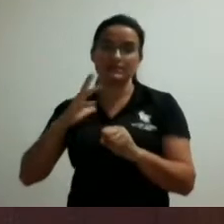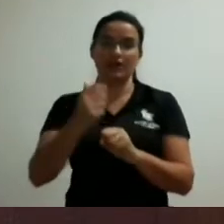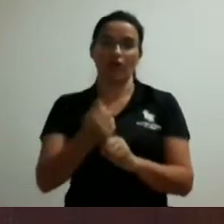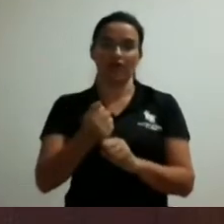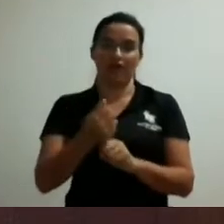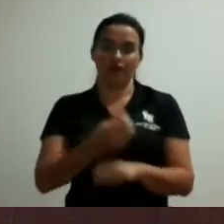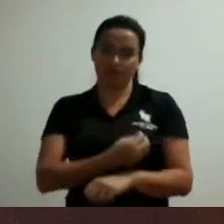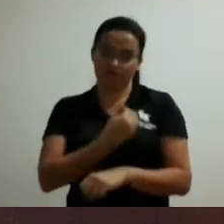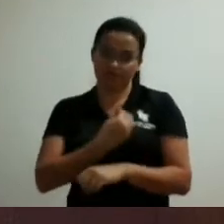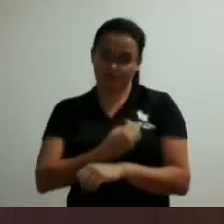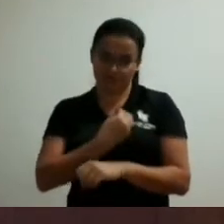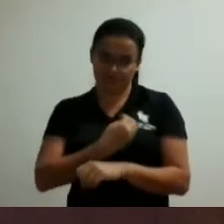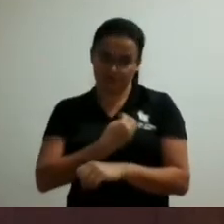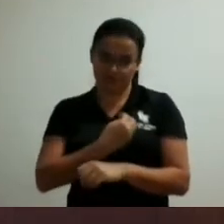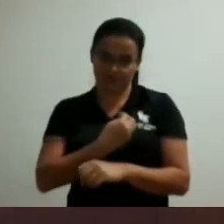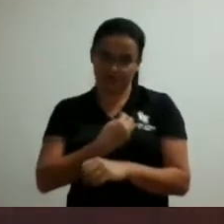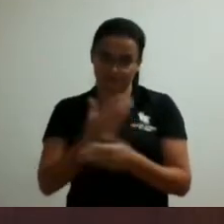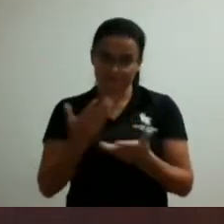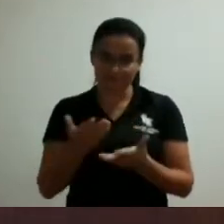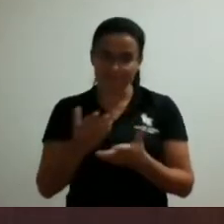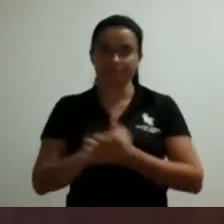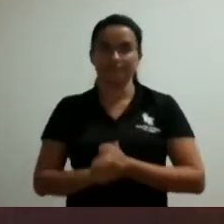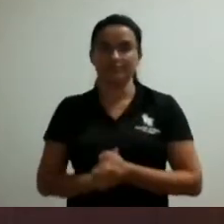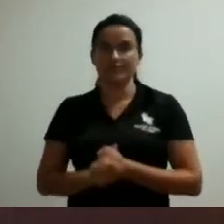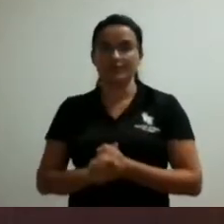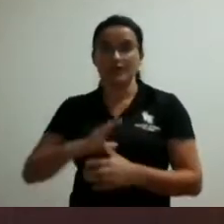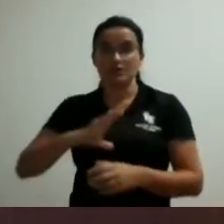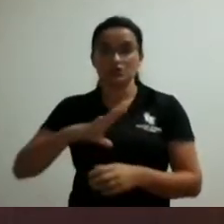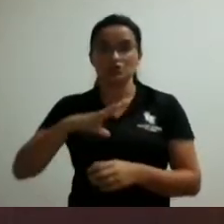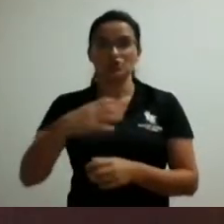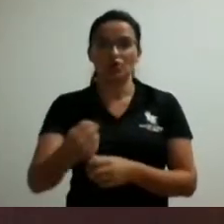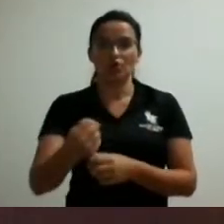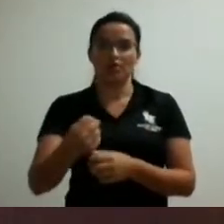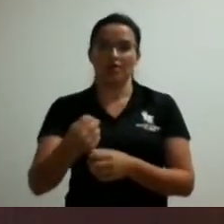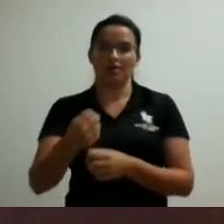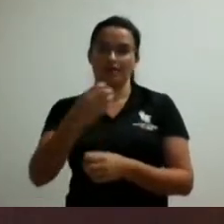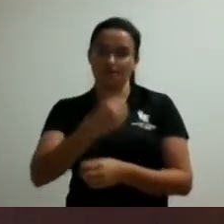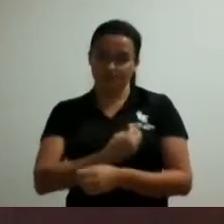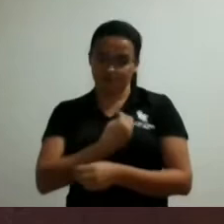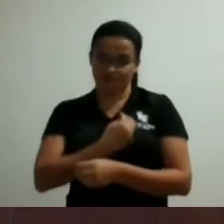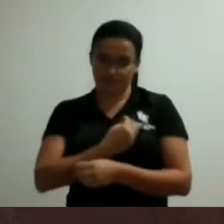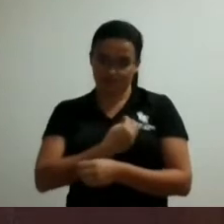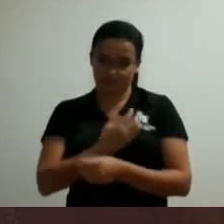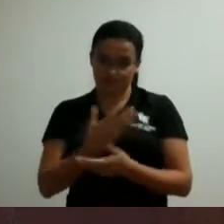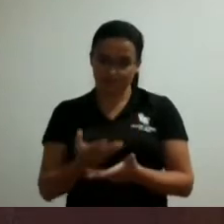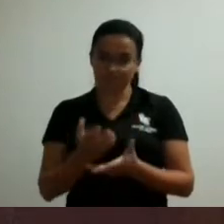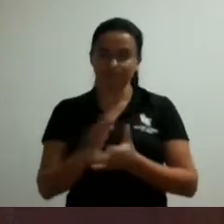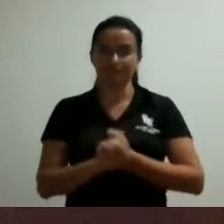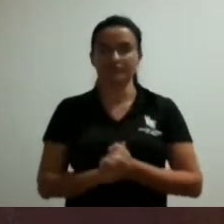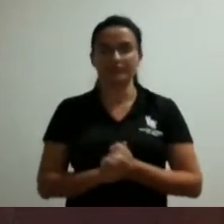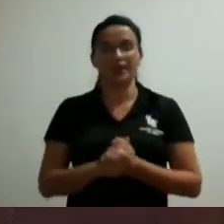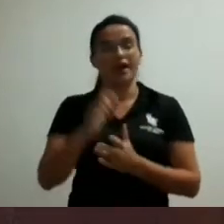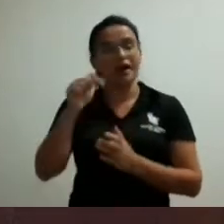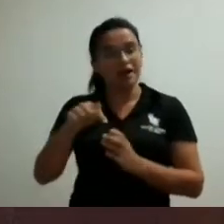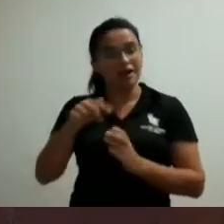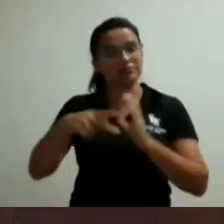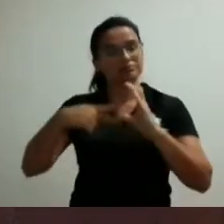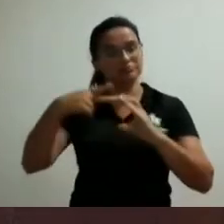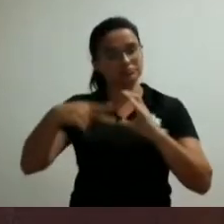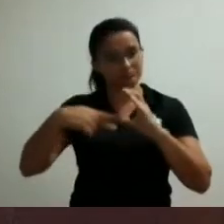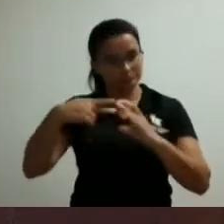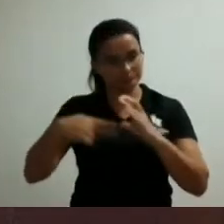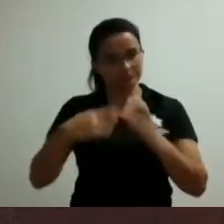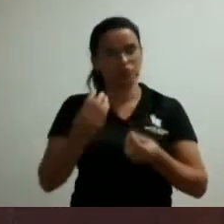primeiros socorros e a gente pode salvar vidas com essas manobras e aí a câmara municipal como vem